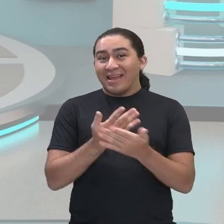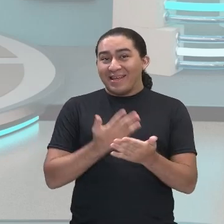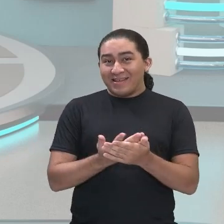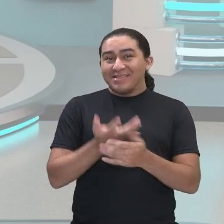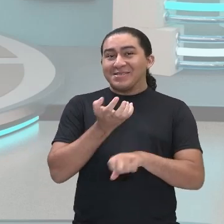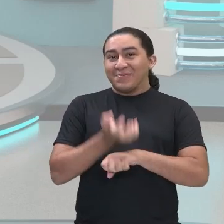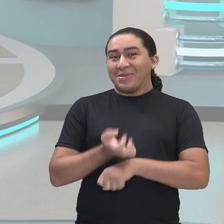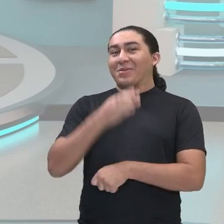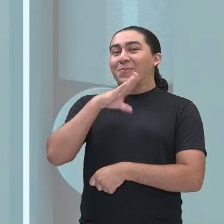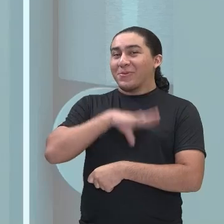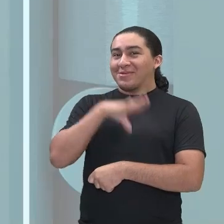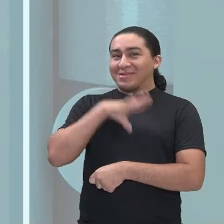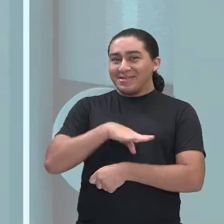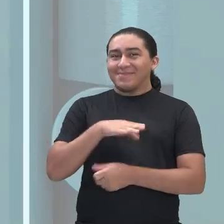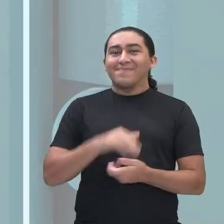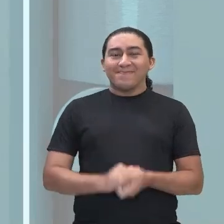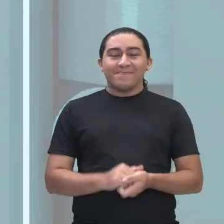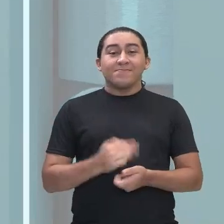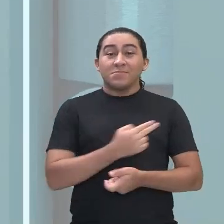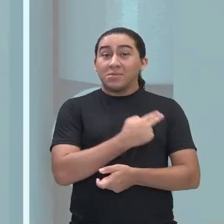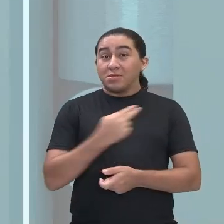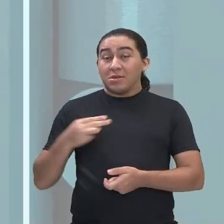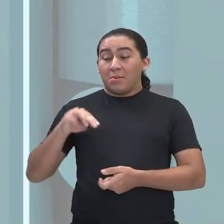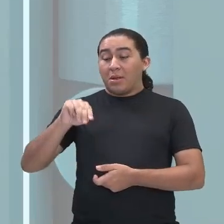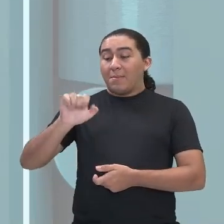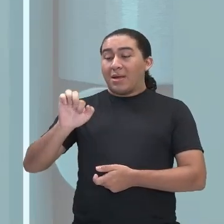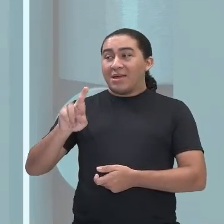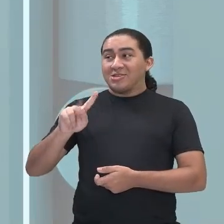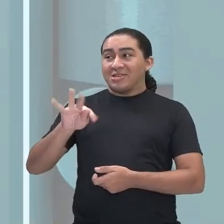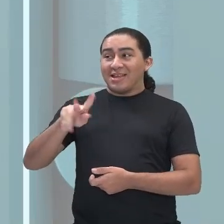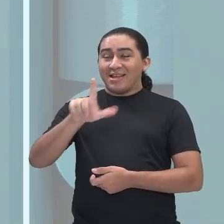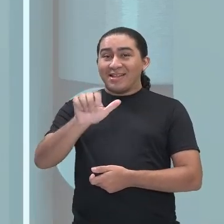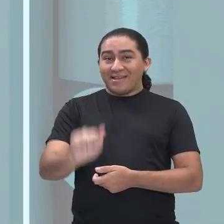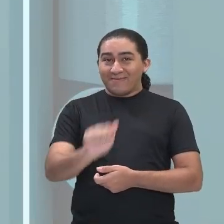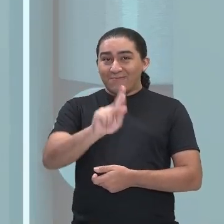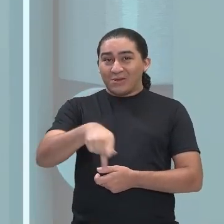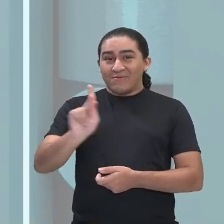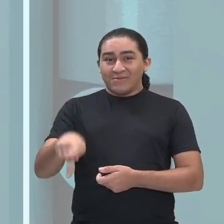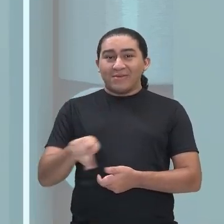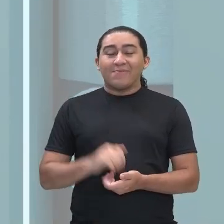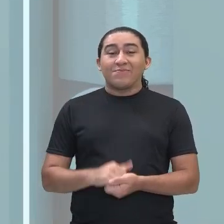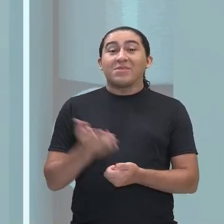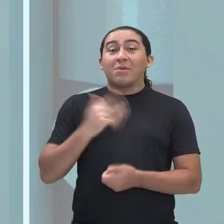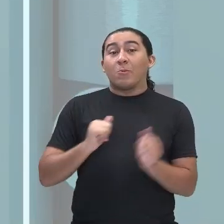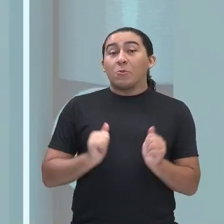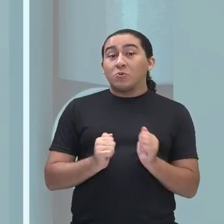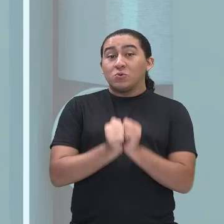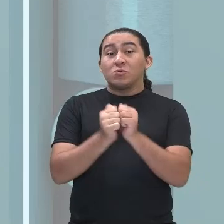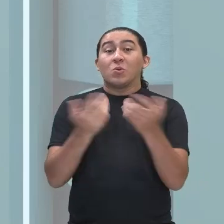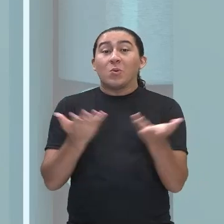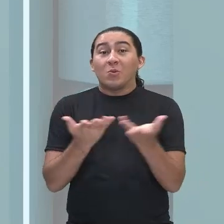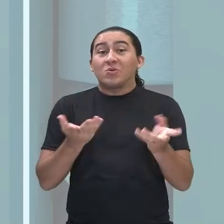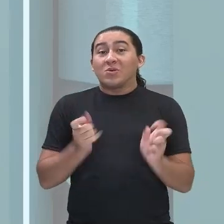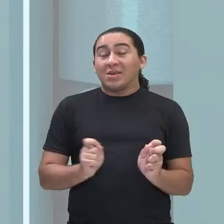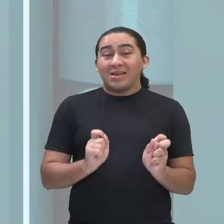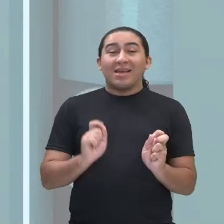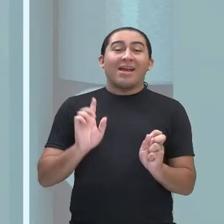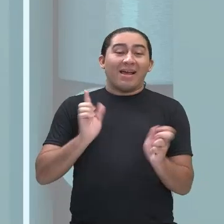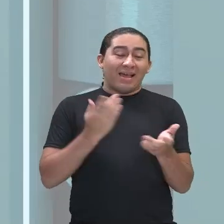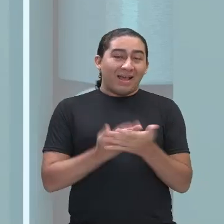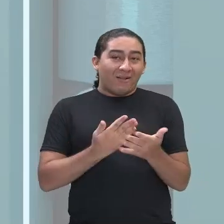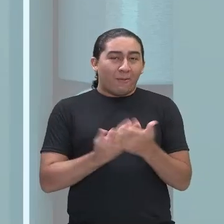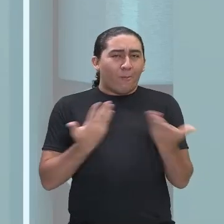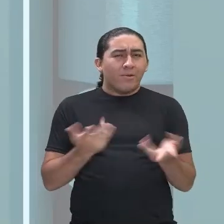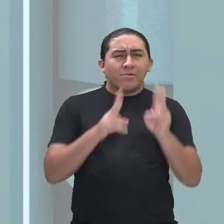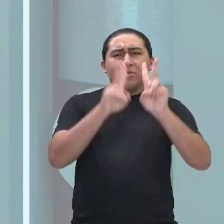portuguesa. Sou a professora Maristela Marchante. Vamos estar juntos a semana toda, mas a aula de